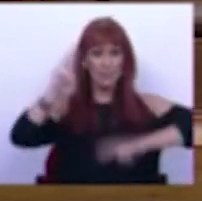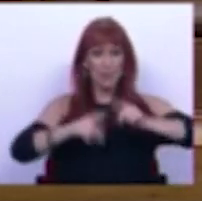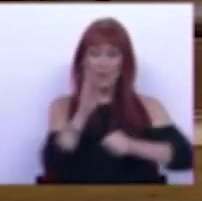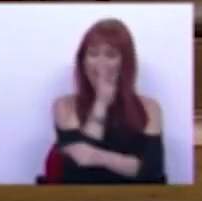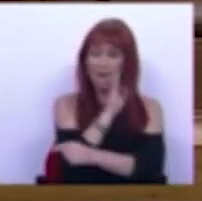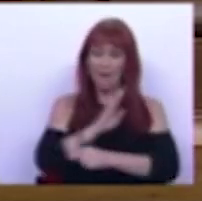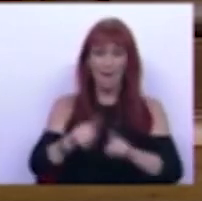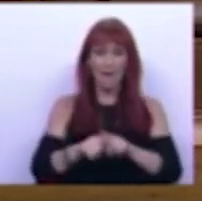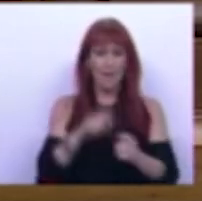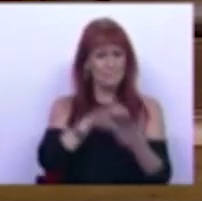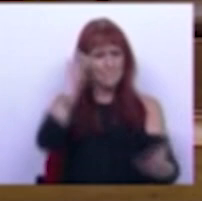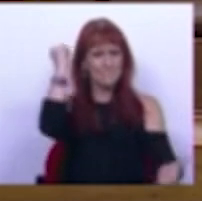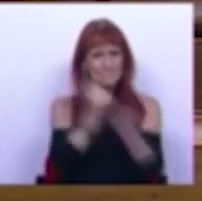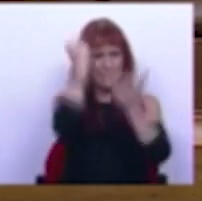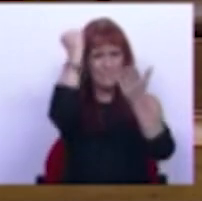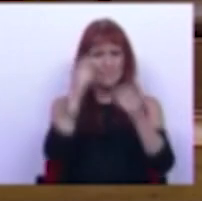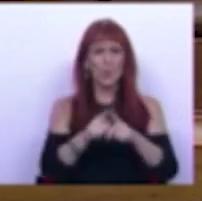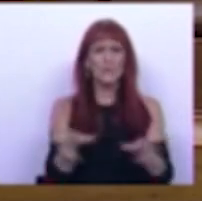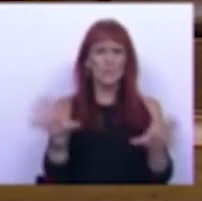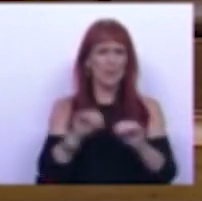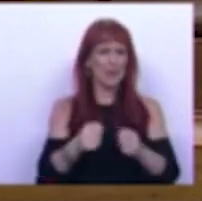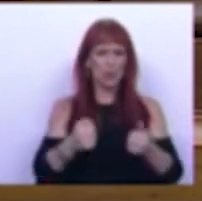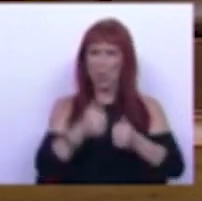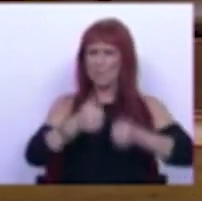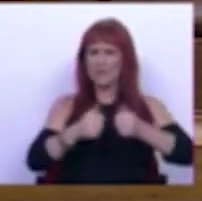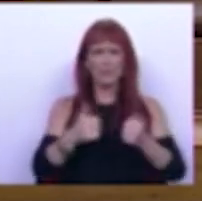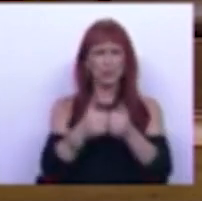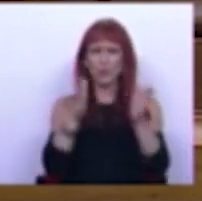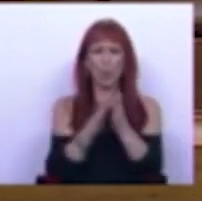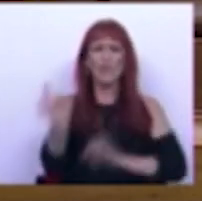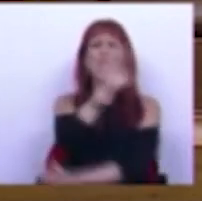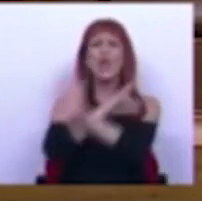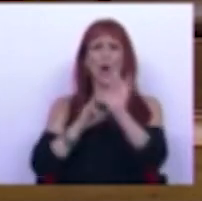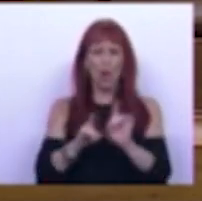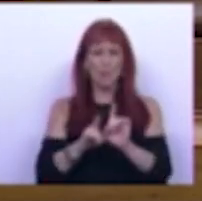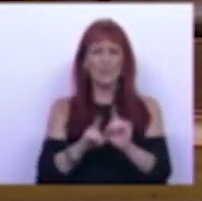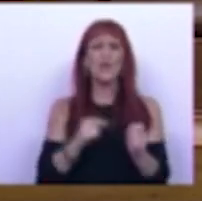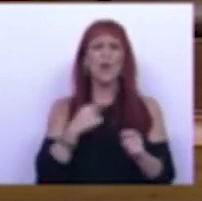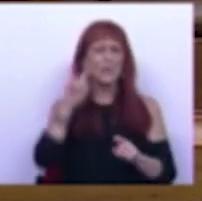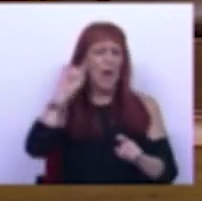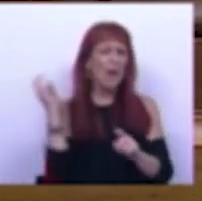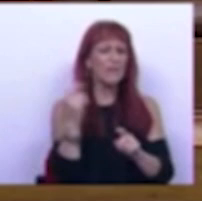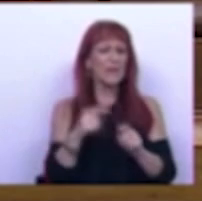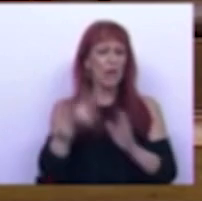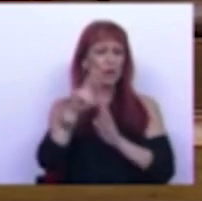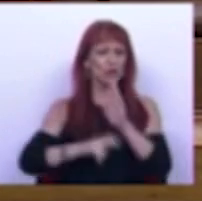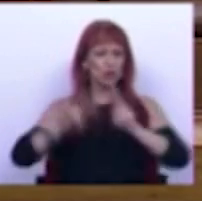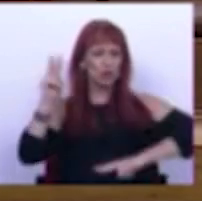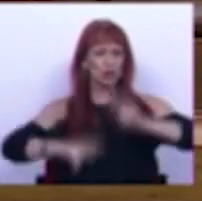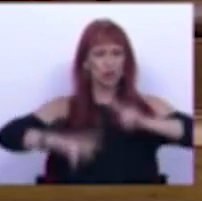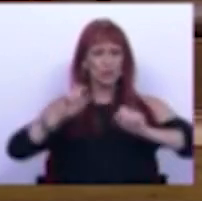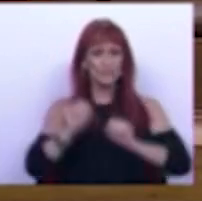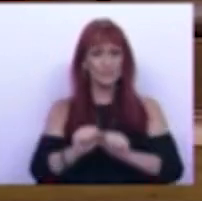aplicável às patentes será dos mais competitivos de toda a Europa e iremos rever o regime fiscal